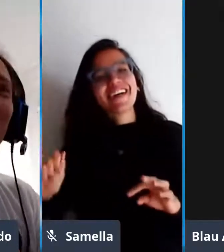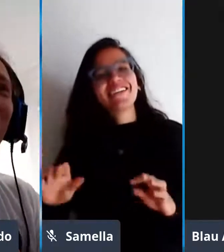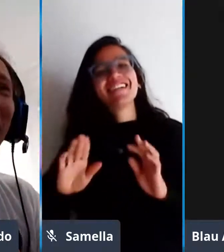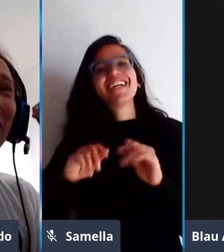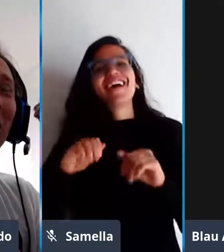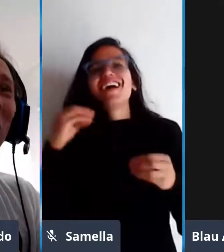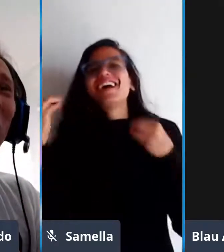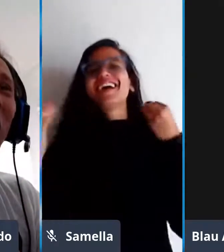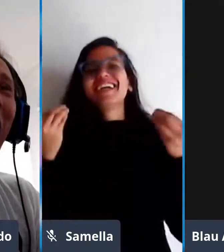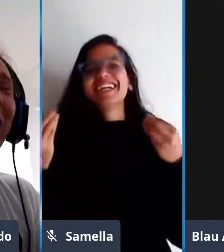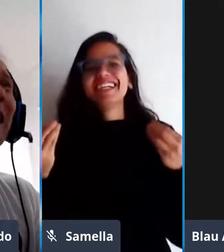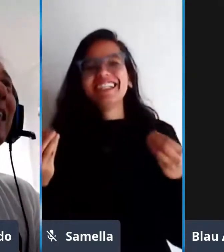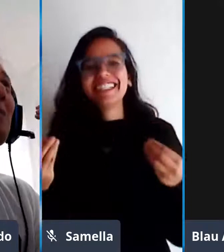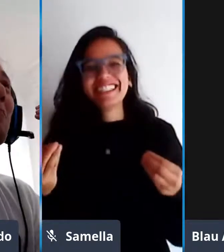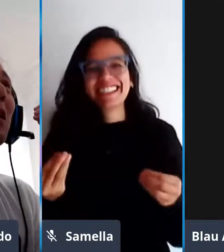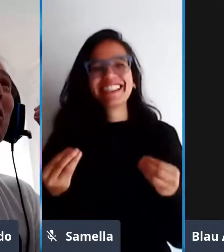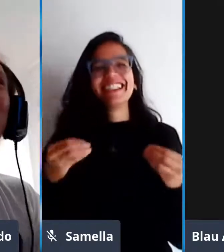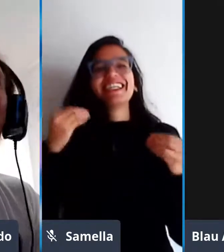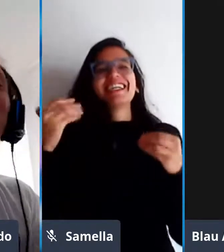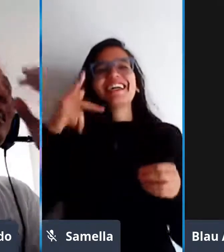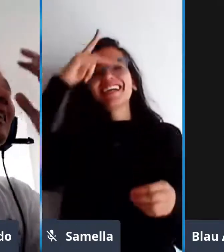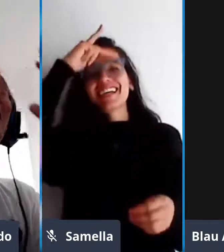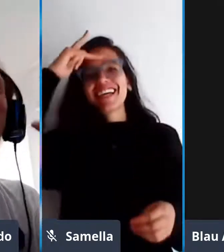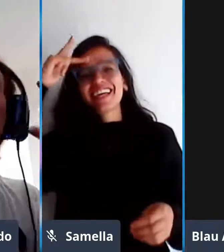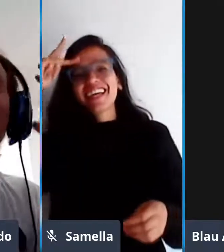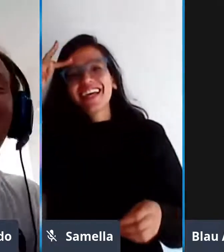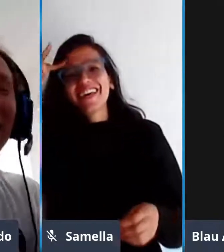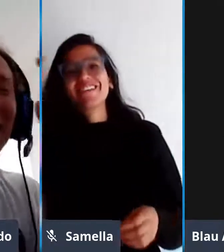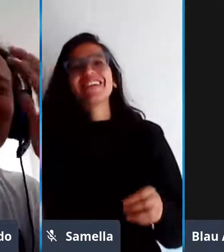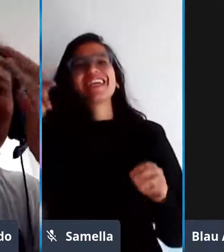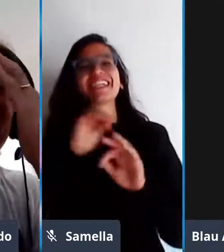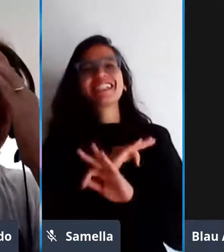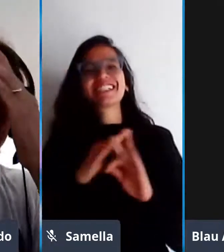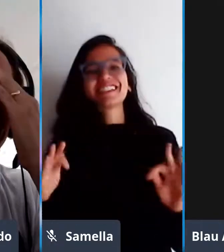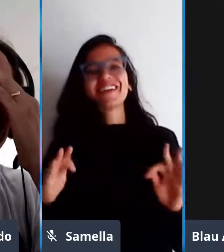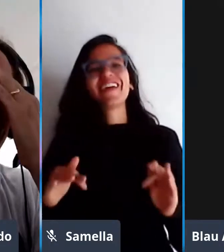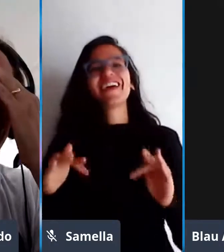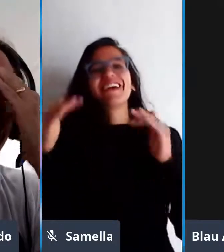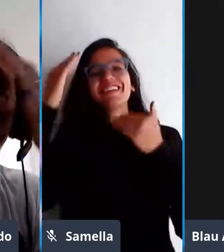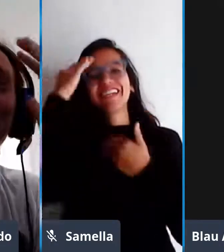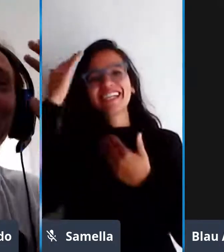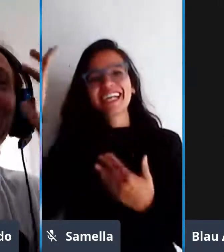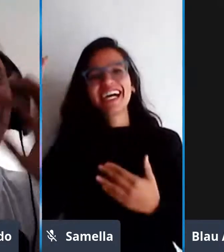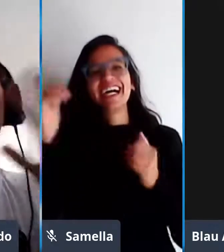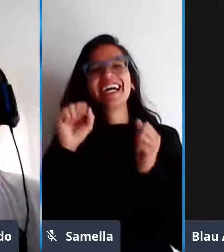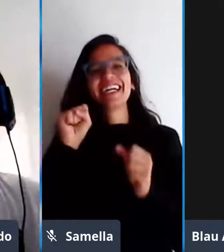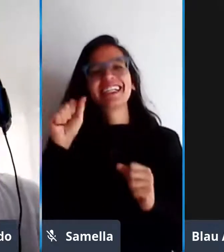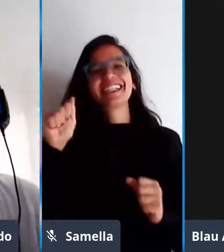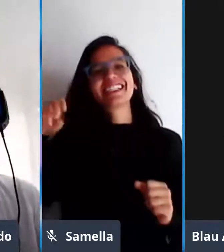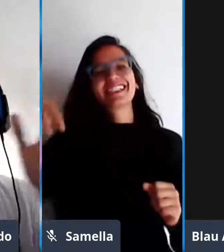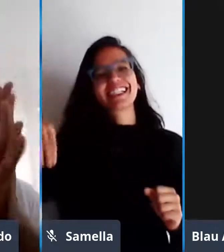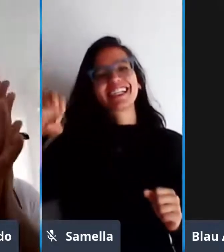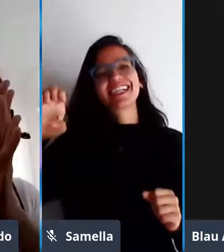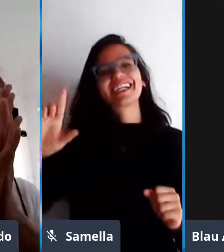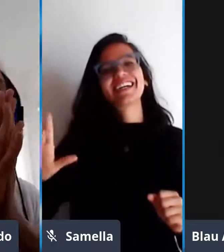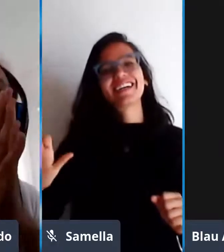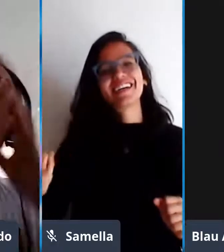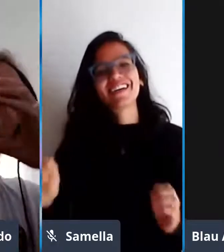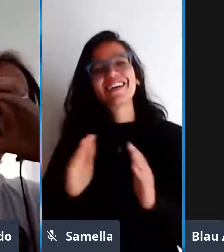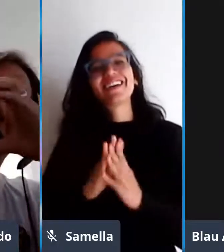fácil né Samela que mandou demais Samela você foi fantástica